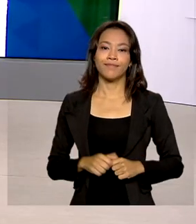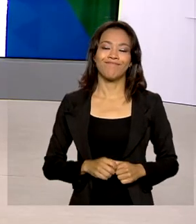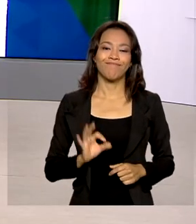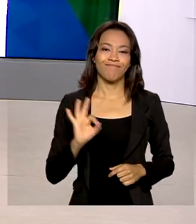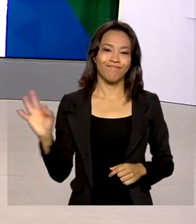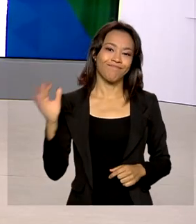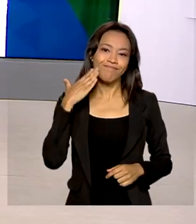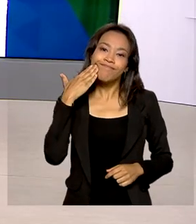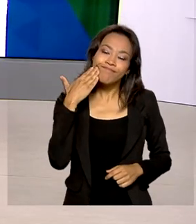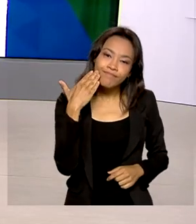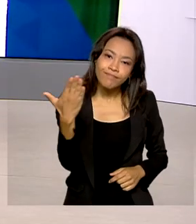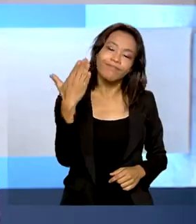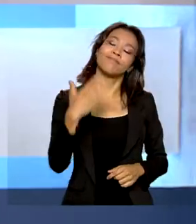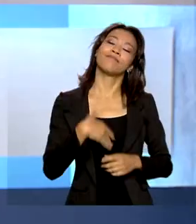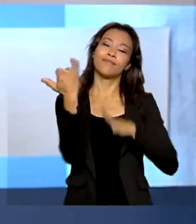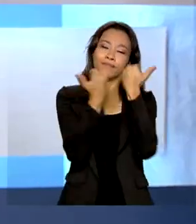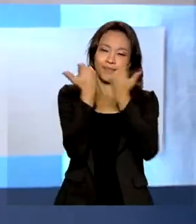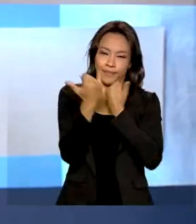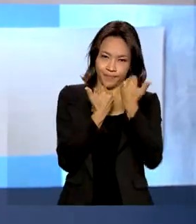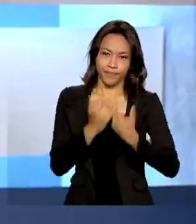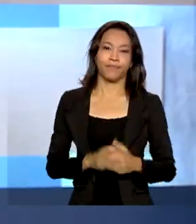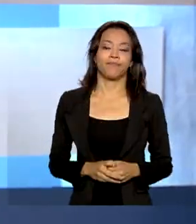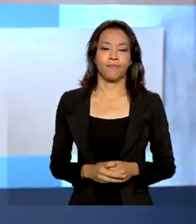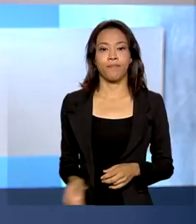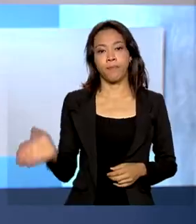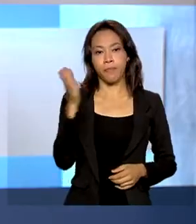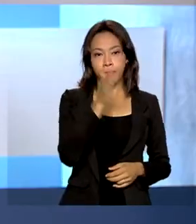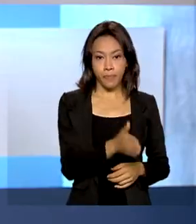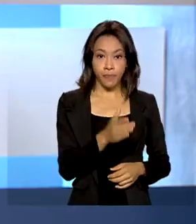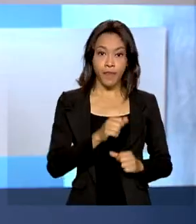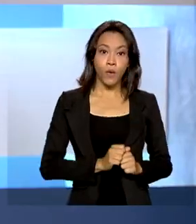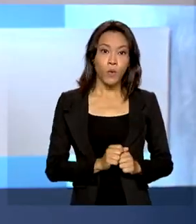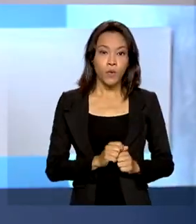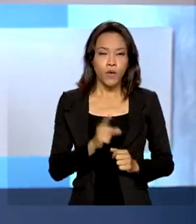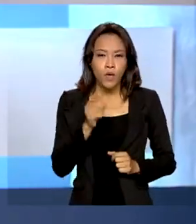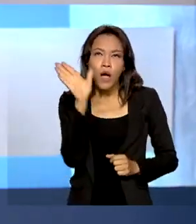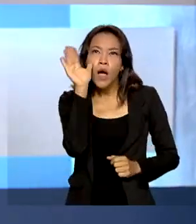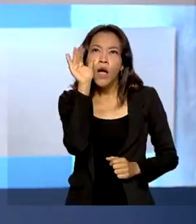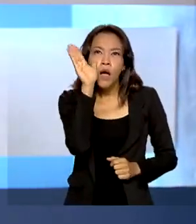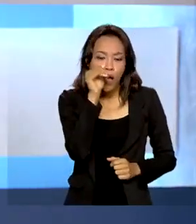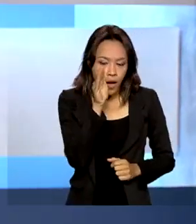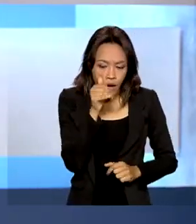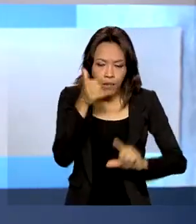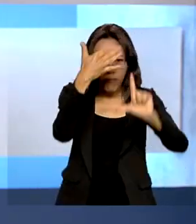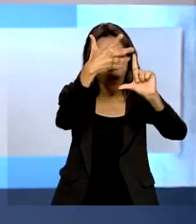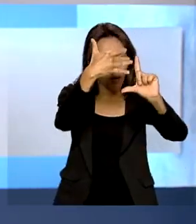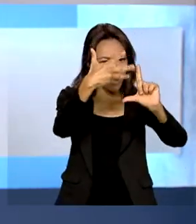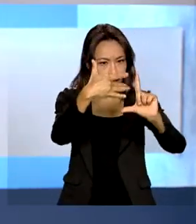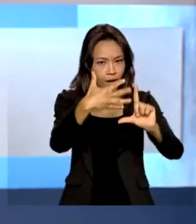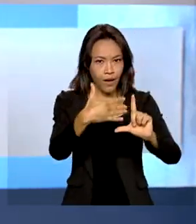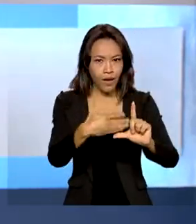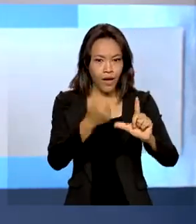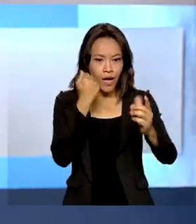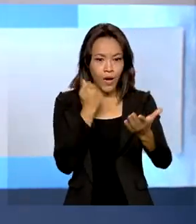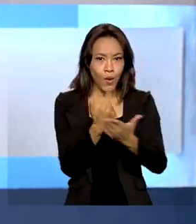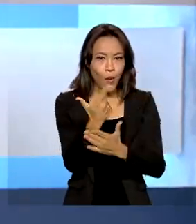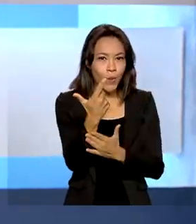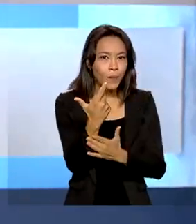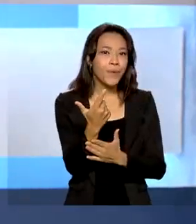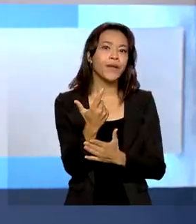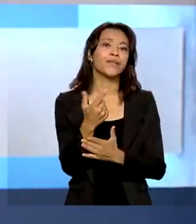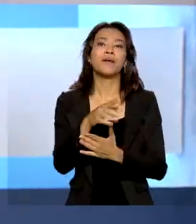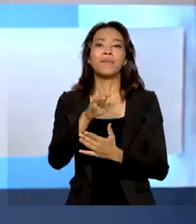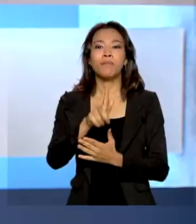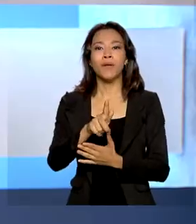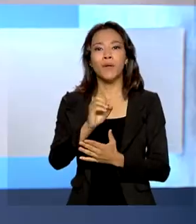ótimo, Glauco. Obrigada pelas informações. Navegar pelo portal compras.gov.br ficou mais